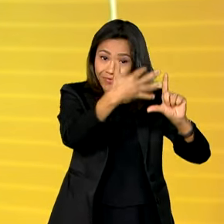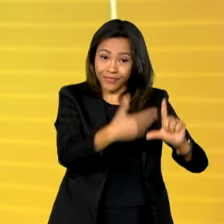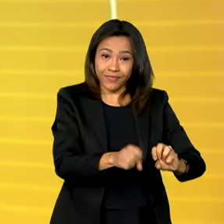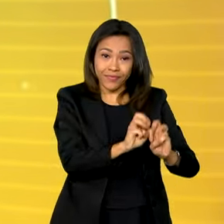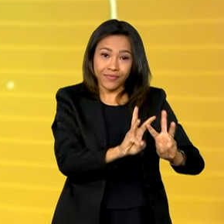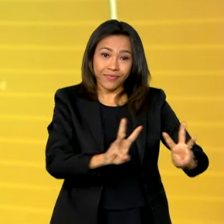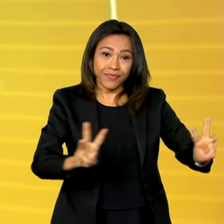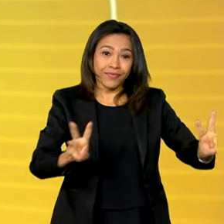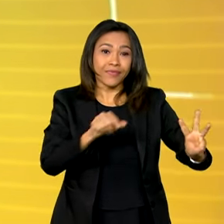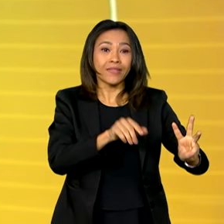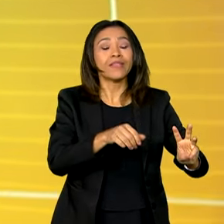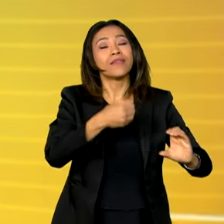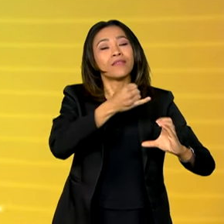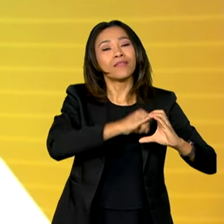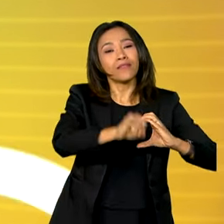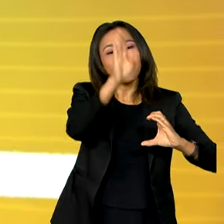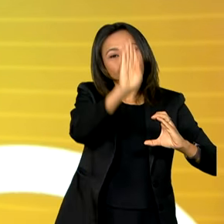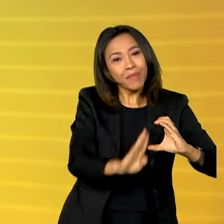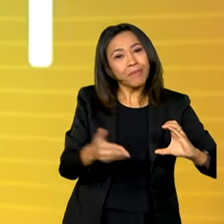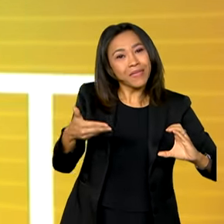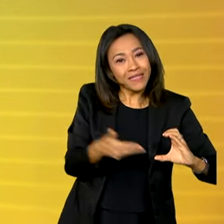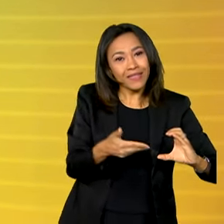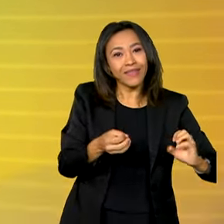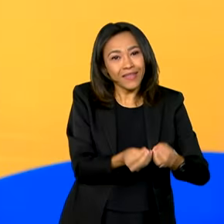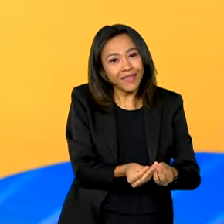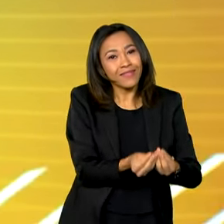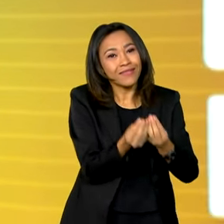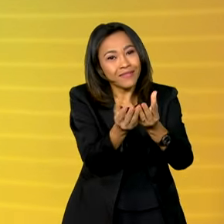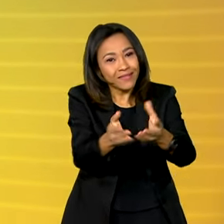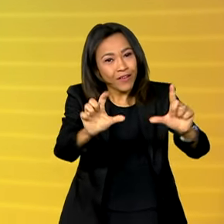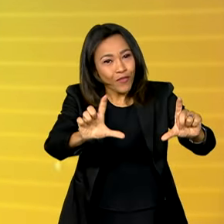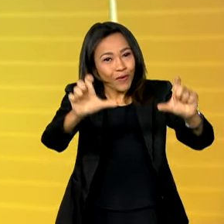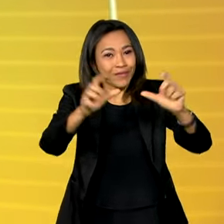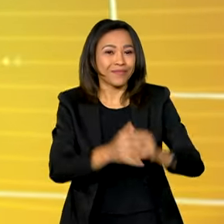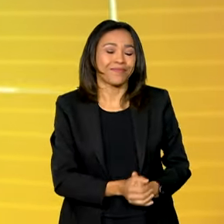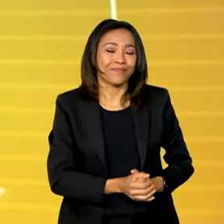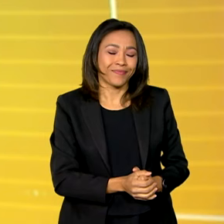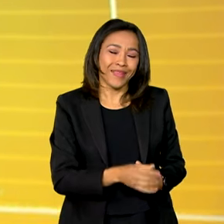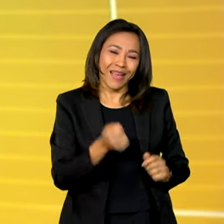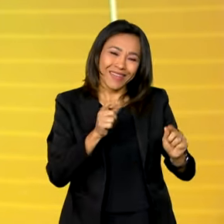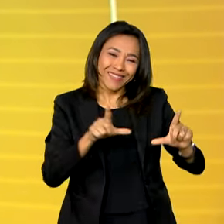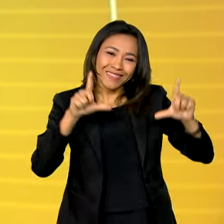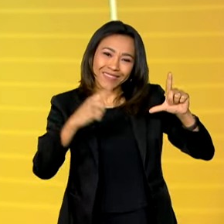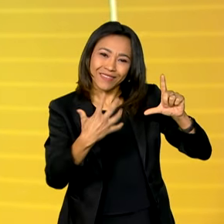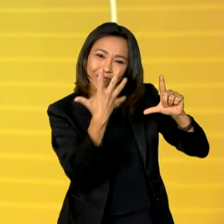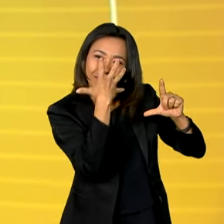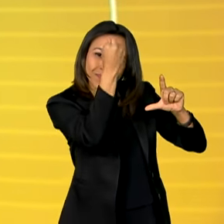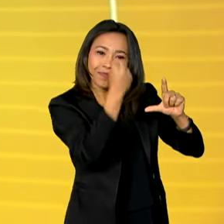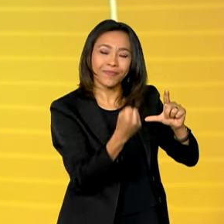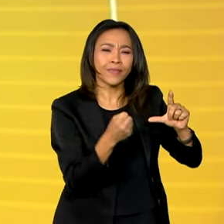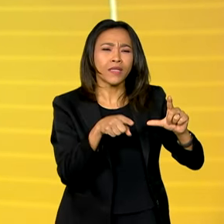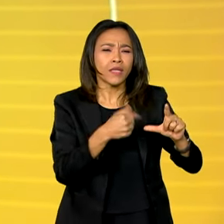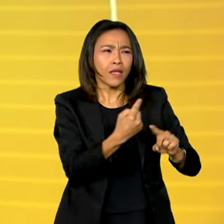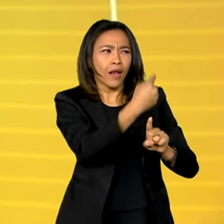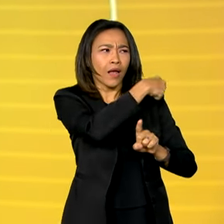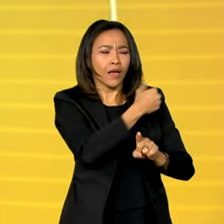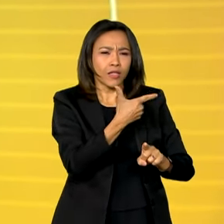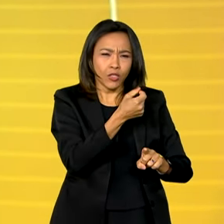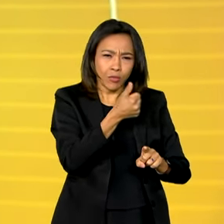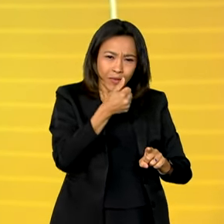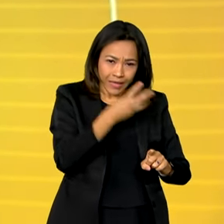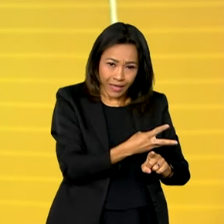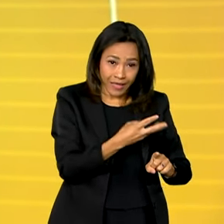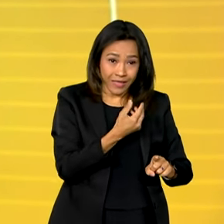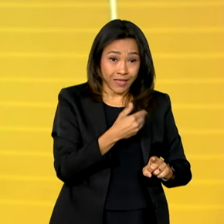Notícias da Empresa Brasil de Comunicação, a EBC. A imagem de Luísa Sorrindo foi captada em 2013 pelas